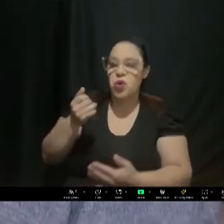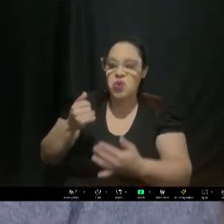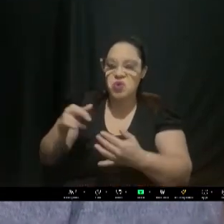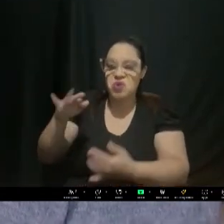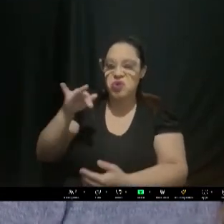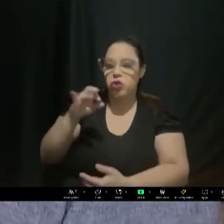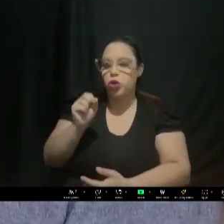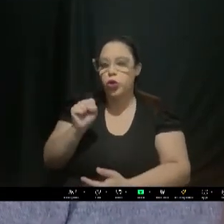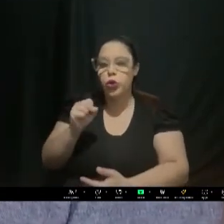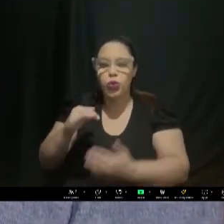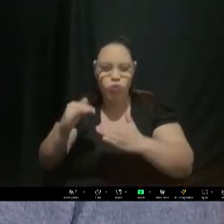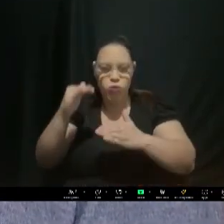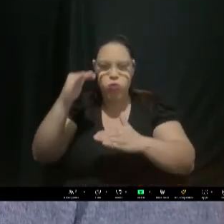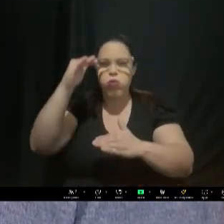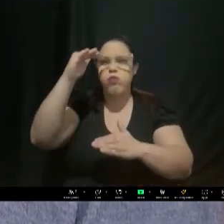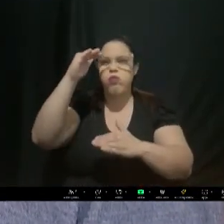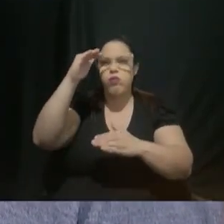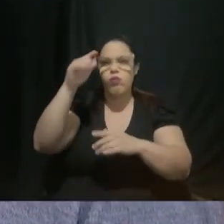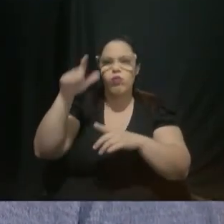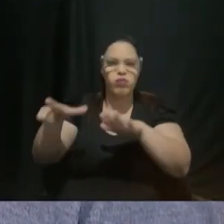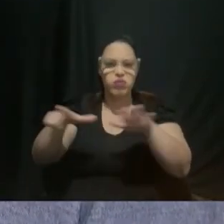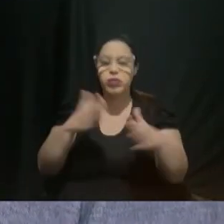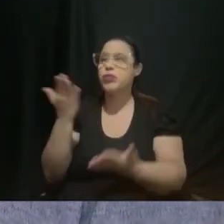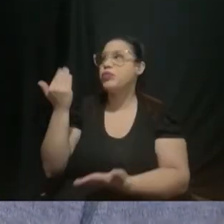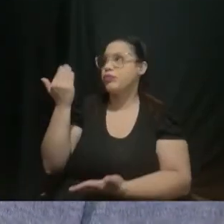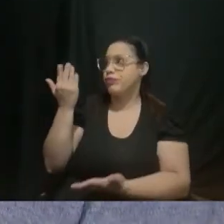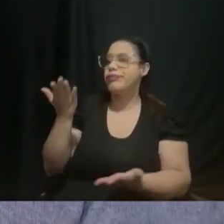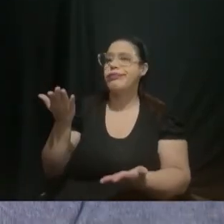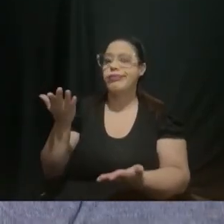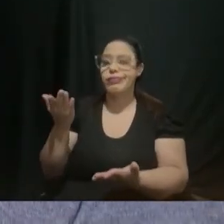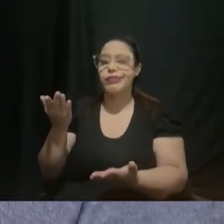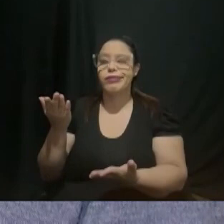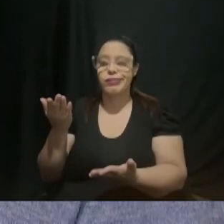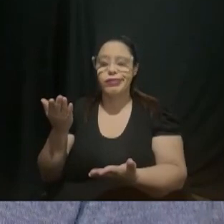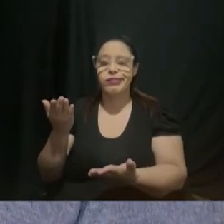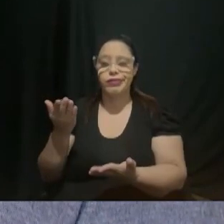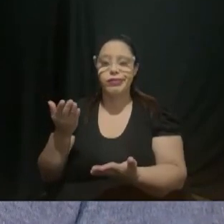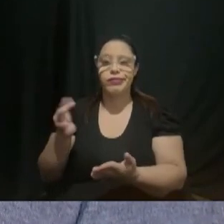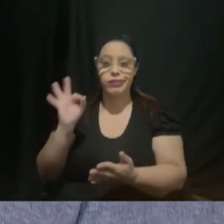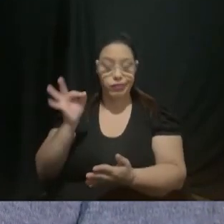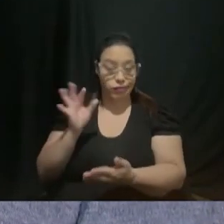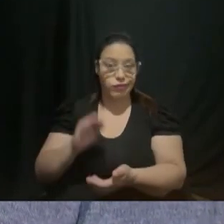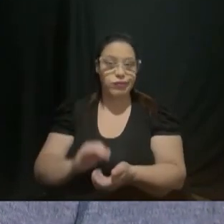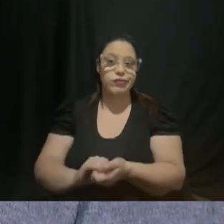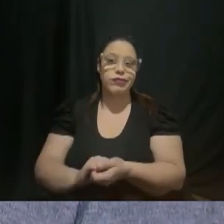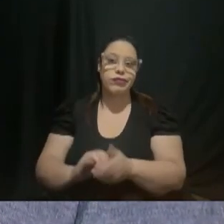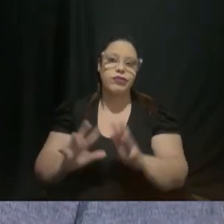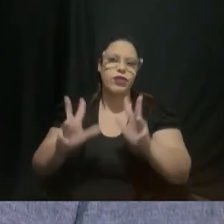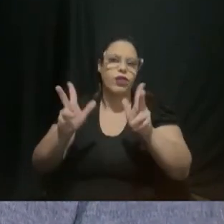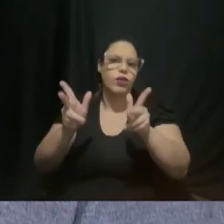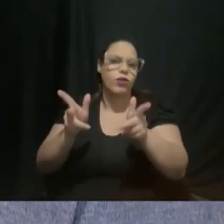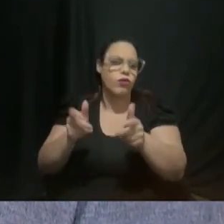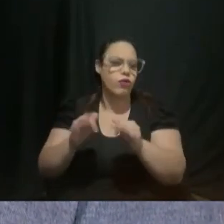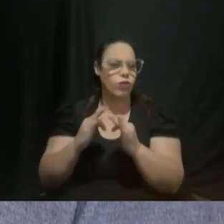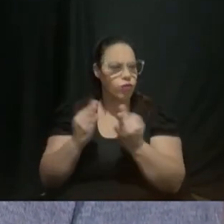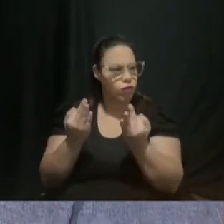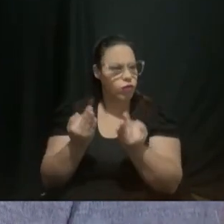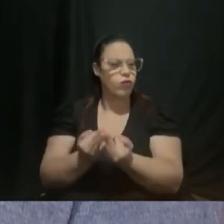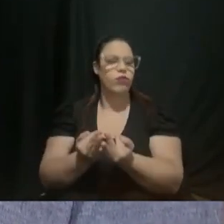passada o Banco Central manteve a taxa de juros atual e a própria situação de cada família então a gente tem essa